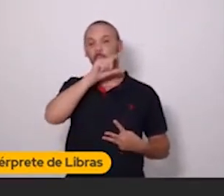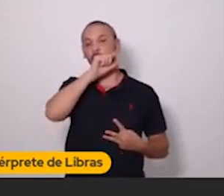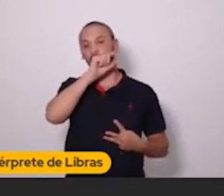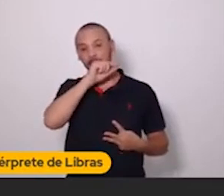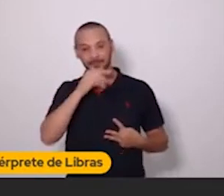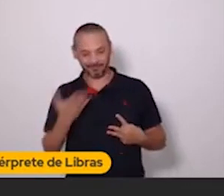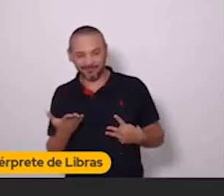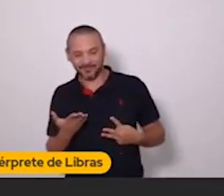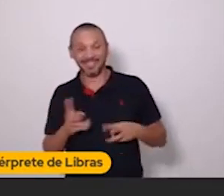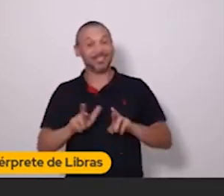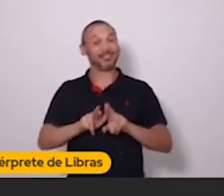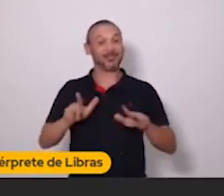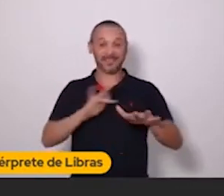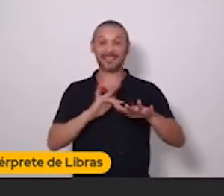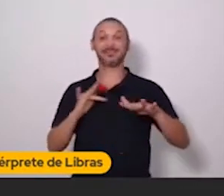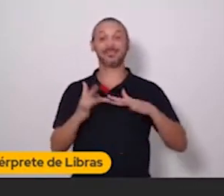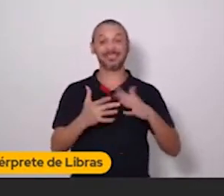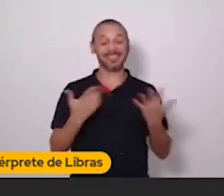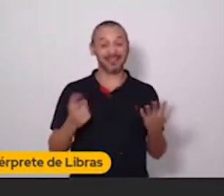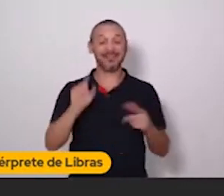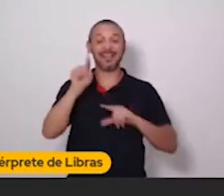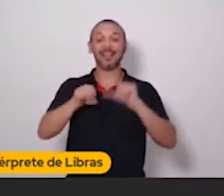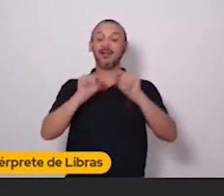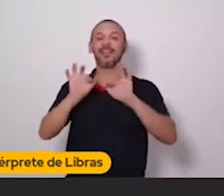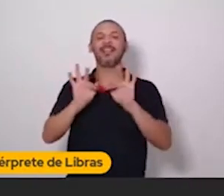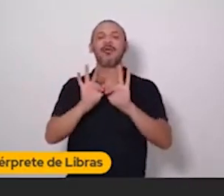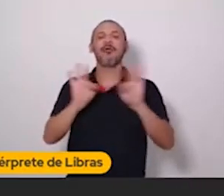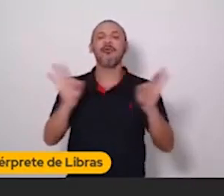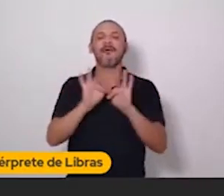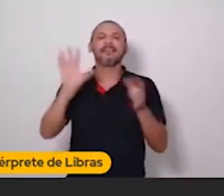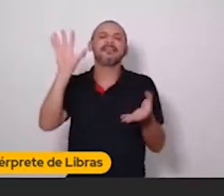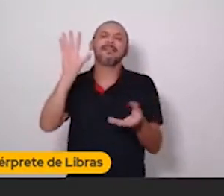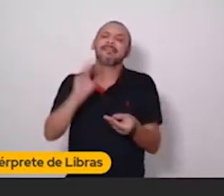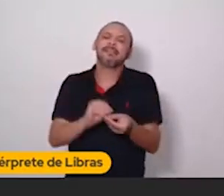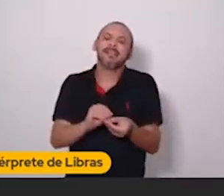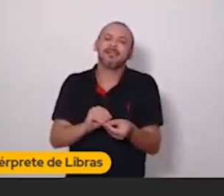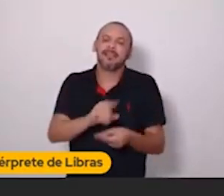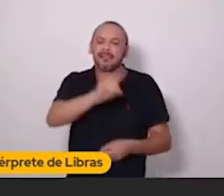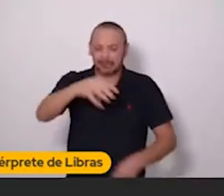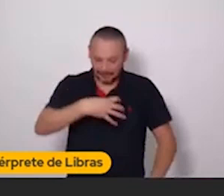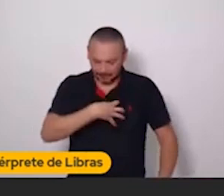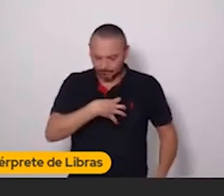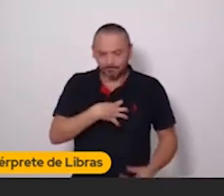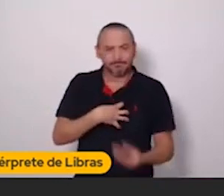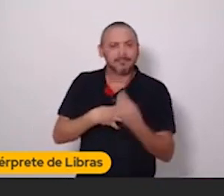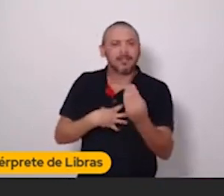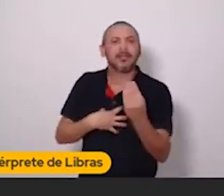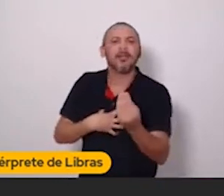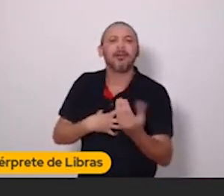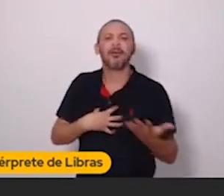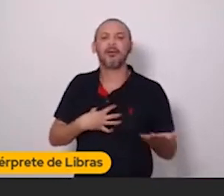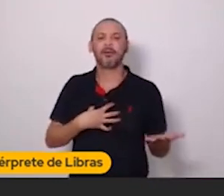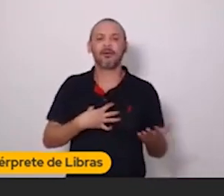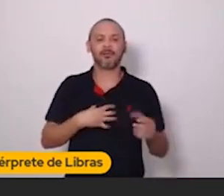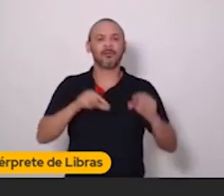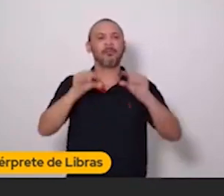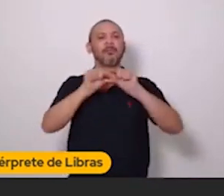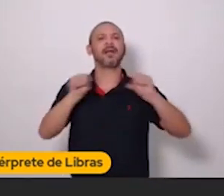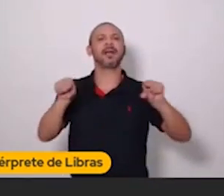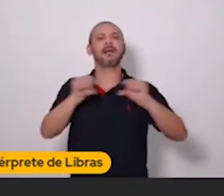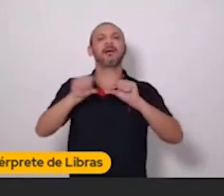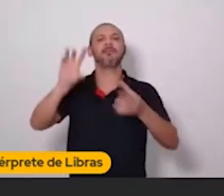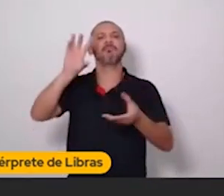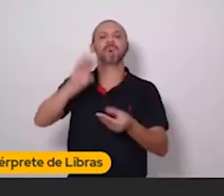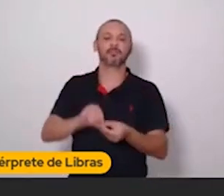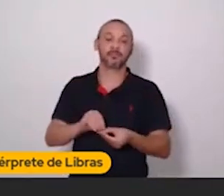extremamente diferente. Que é para frases curtas. Como você está se sentindo. É tudo sobre trechos curtos.